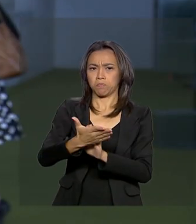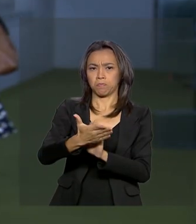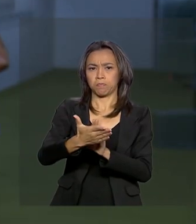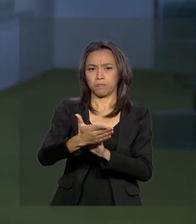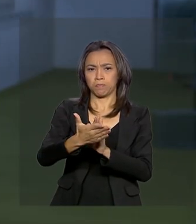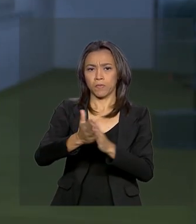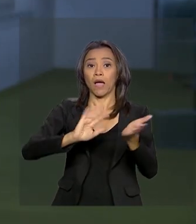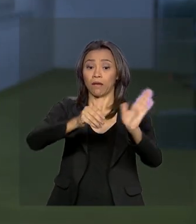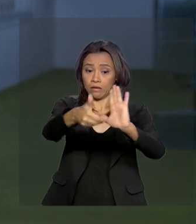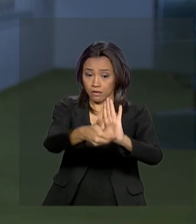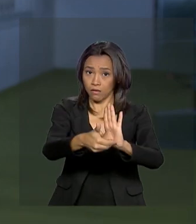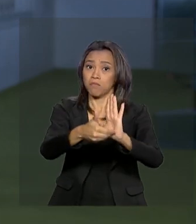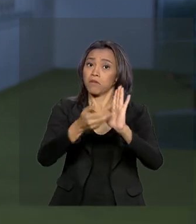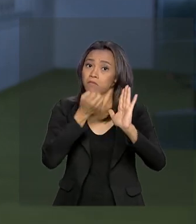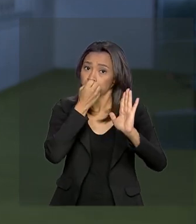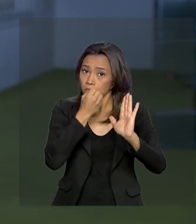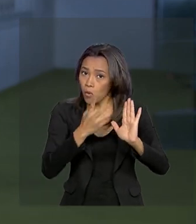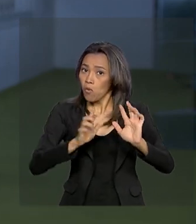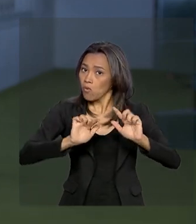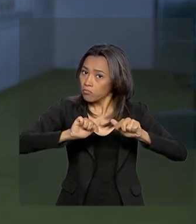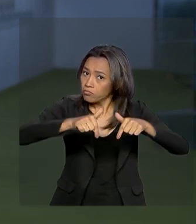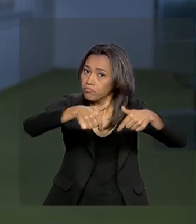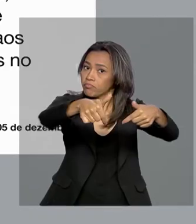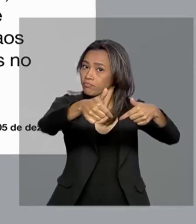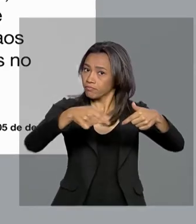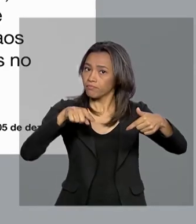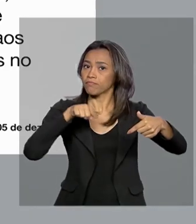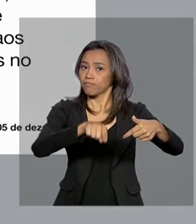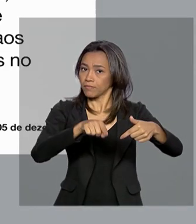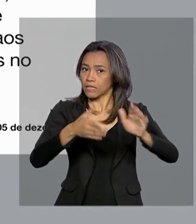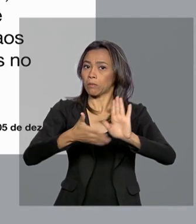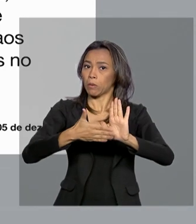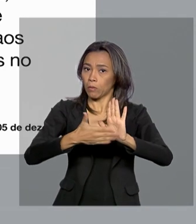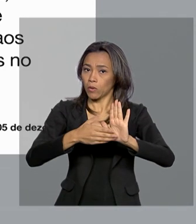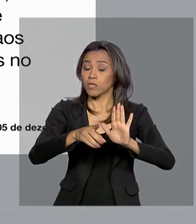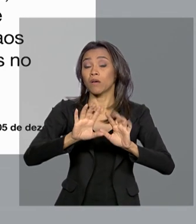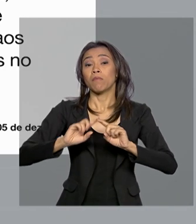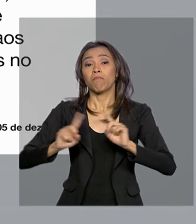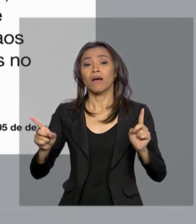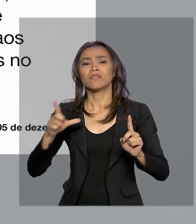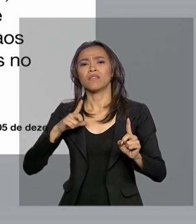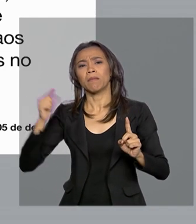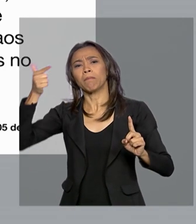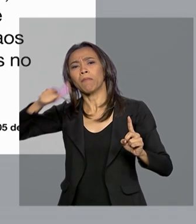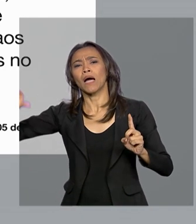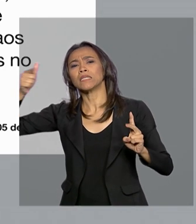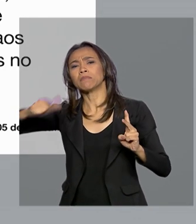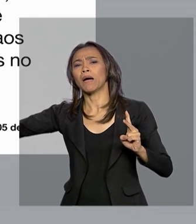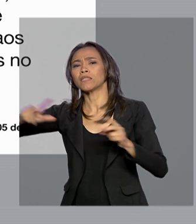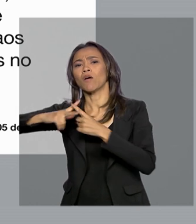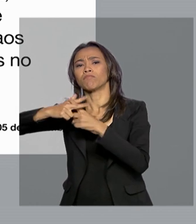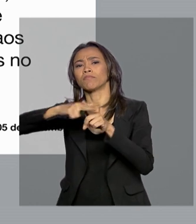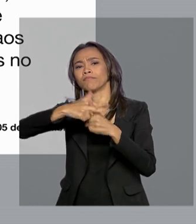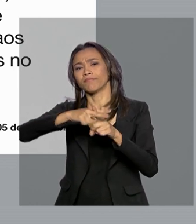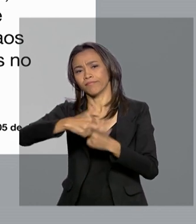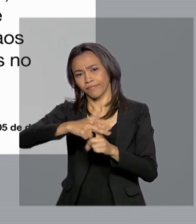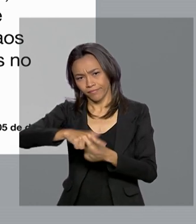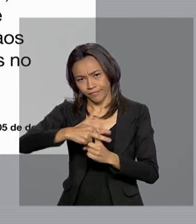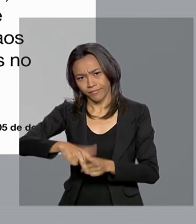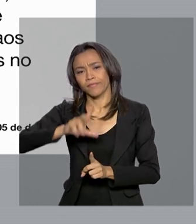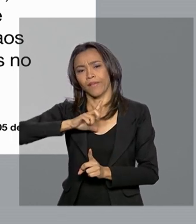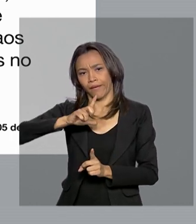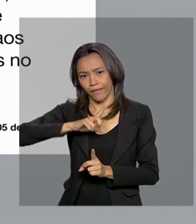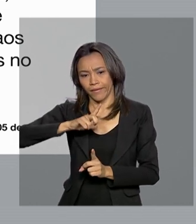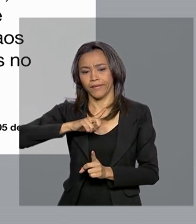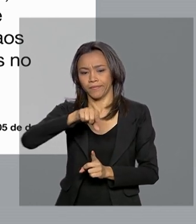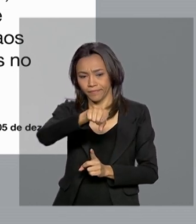Deputados, disse que há avanços nessa proposta, mas que ainda tem espaço para mais algumas alterações, sinalizando com